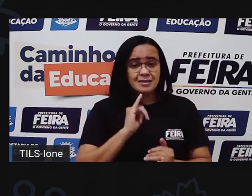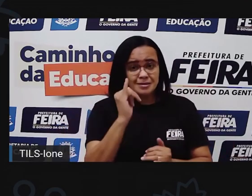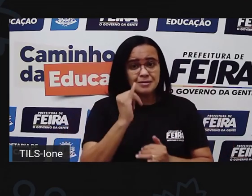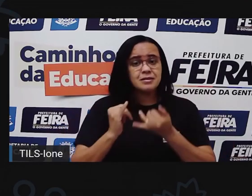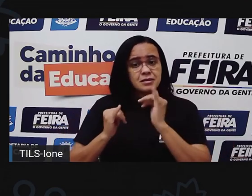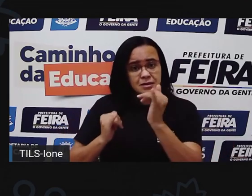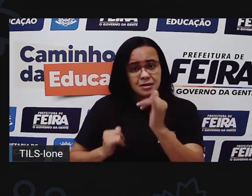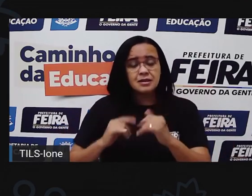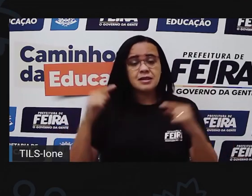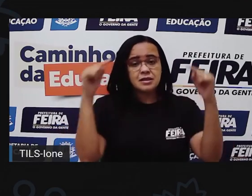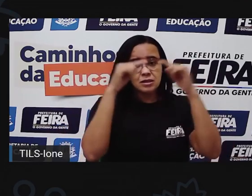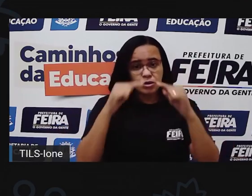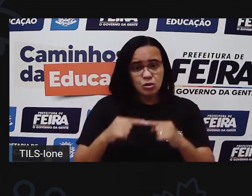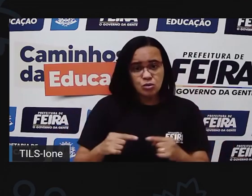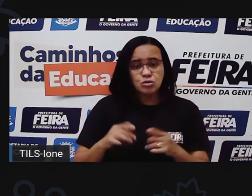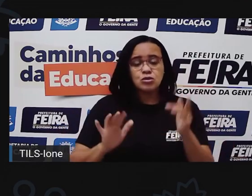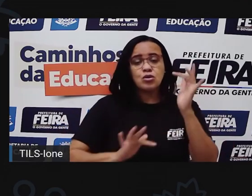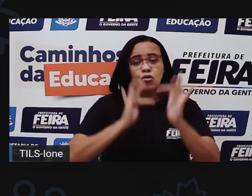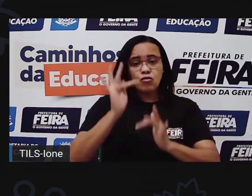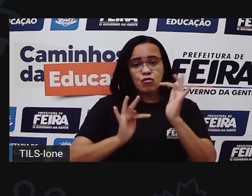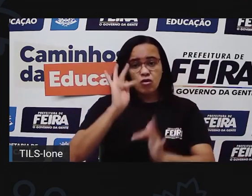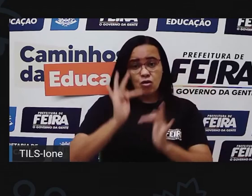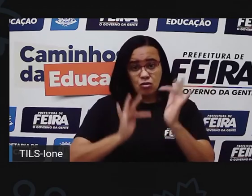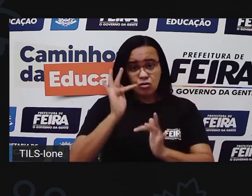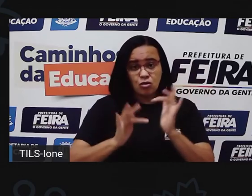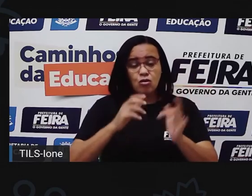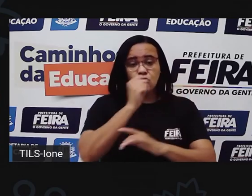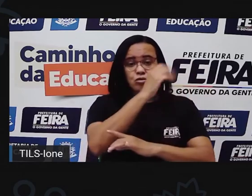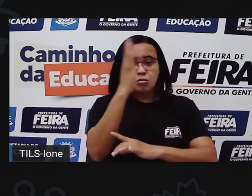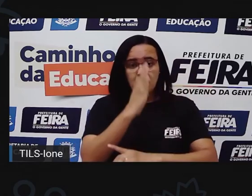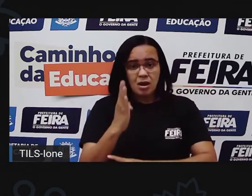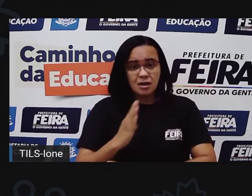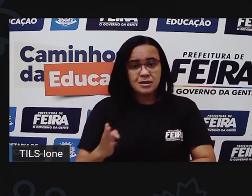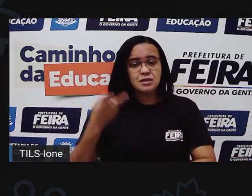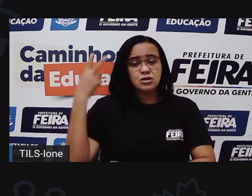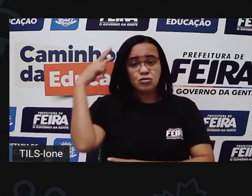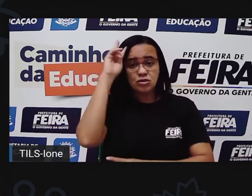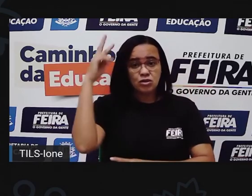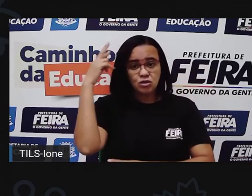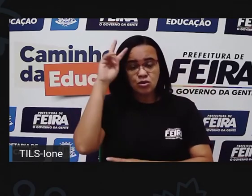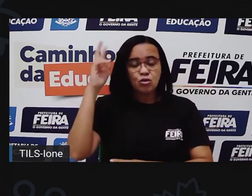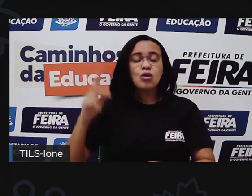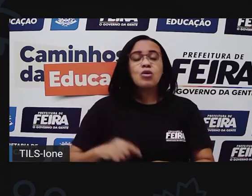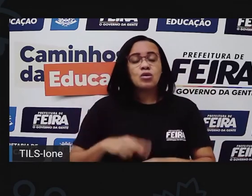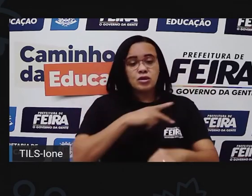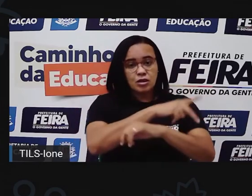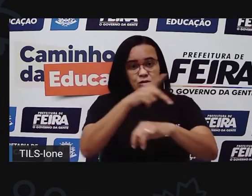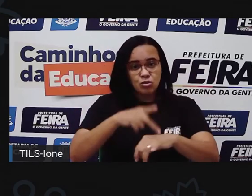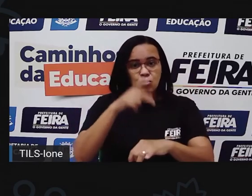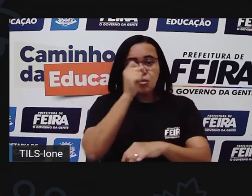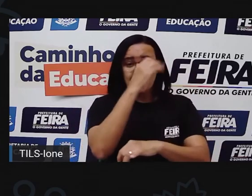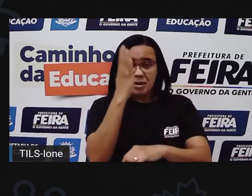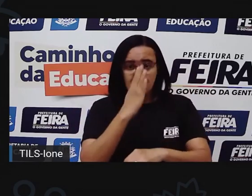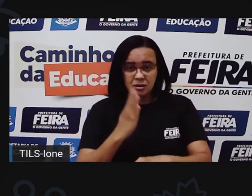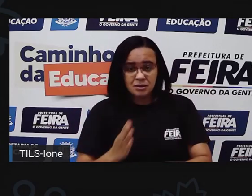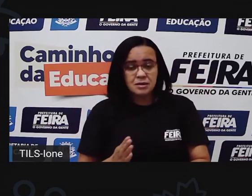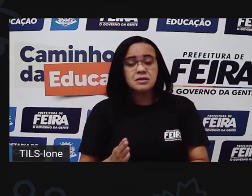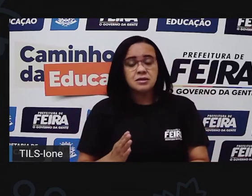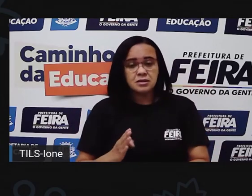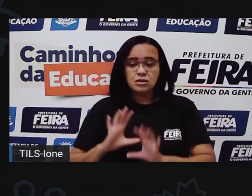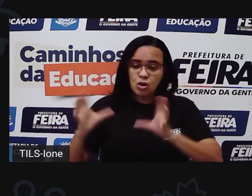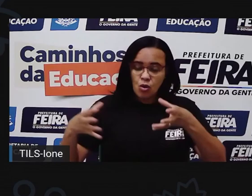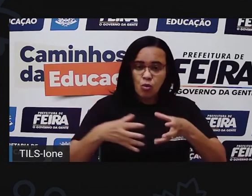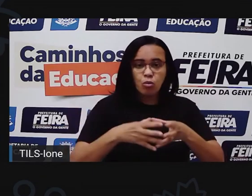parte do folclore do nosso país, Fazem parte das histórias do nosso país. Da formação do nosso povo,